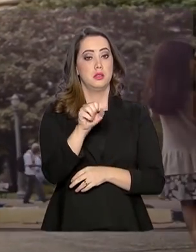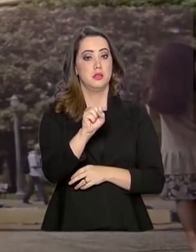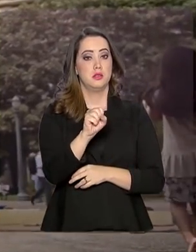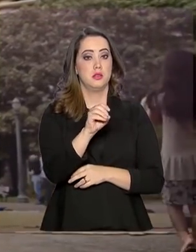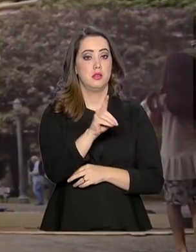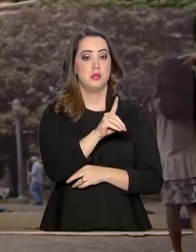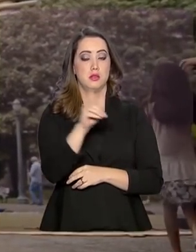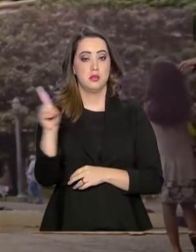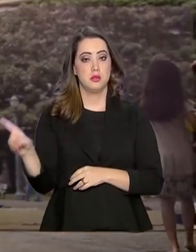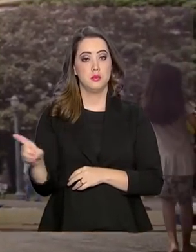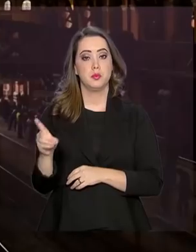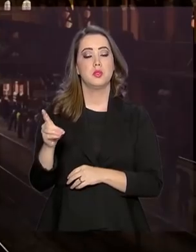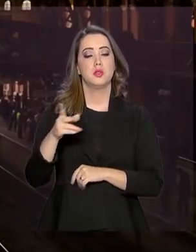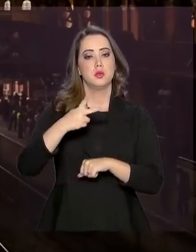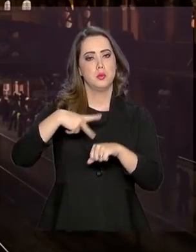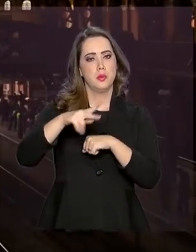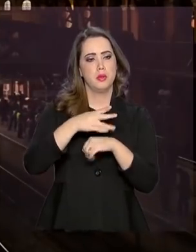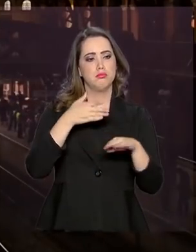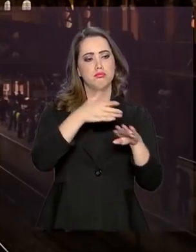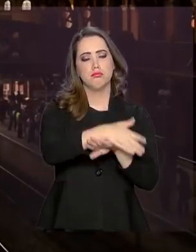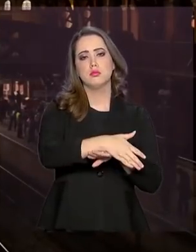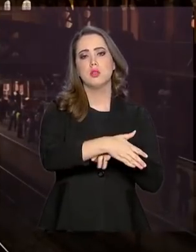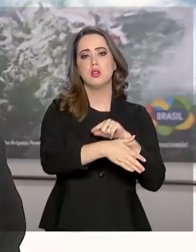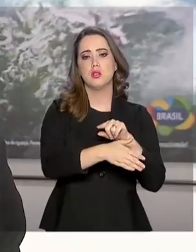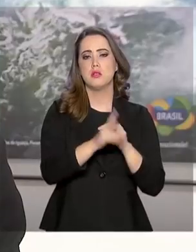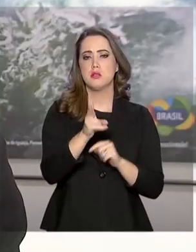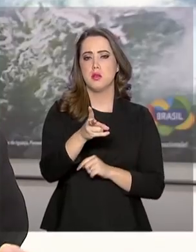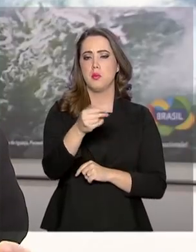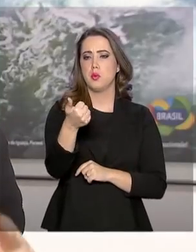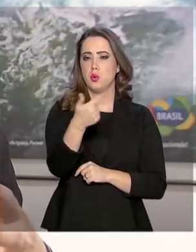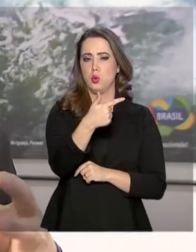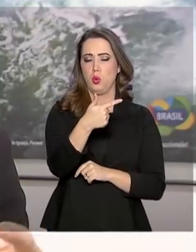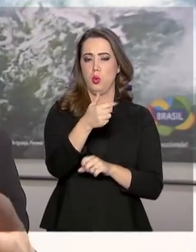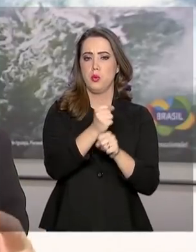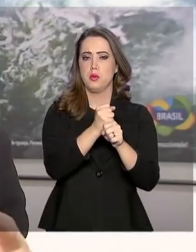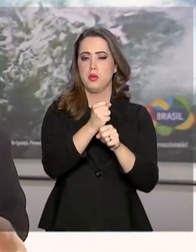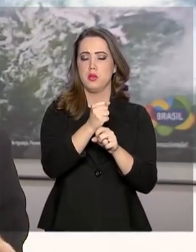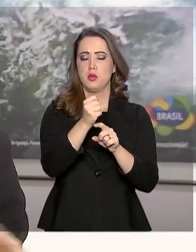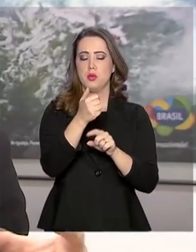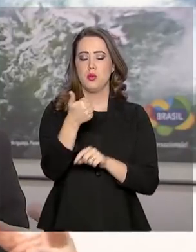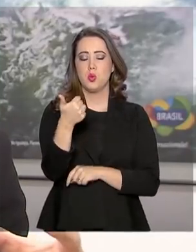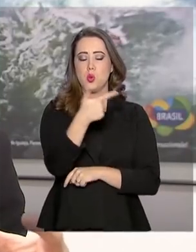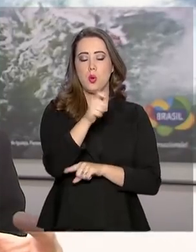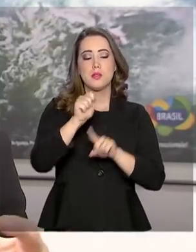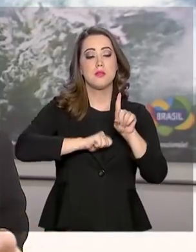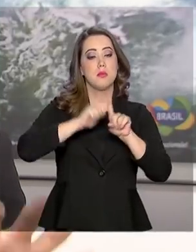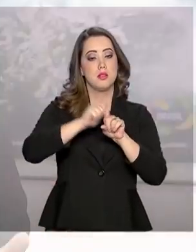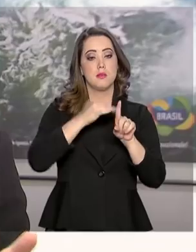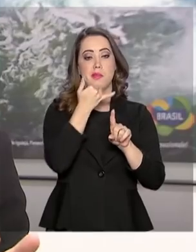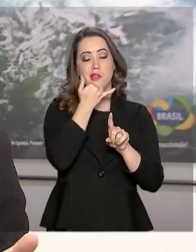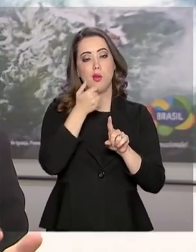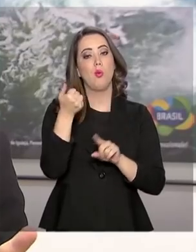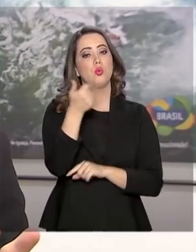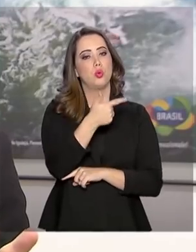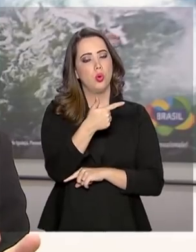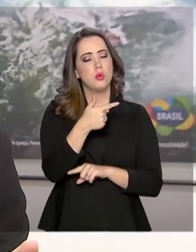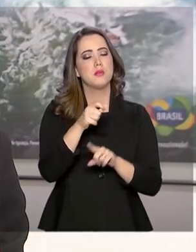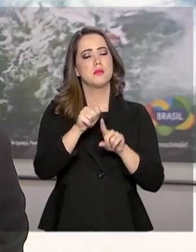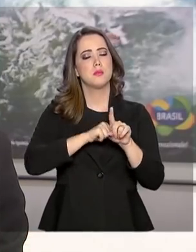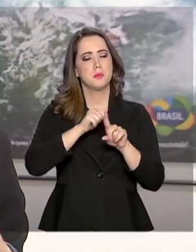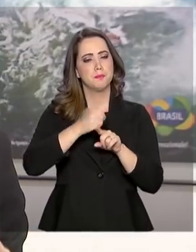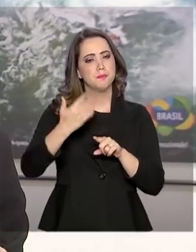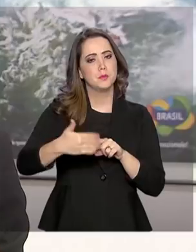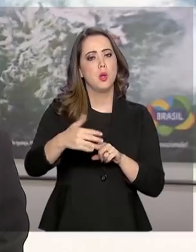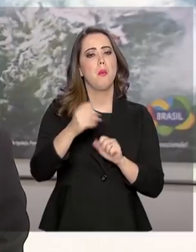dias de permanência no país a cada 12 meses. Esse é um projeto piloto para esses quatro países. E há sim um projeto